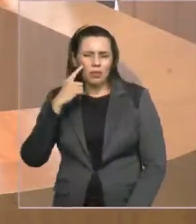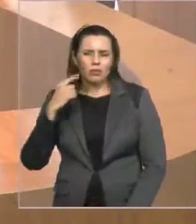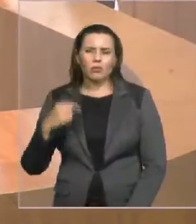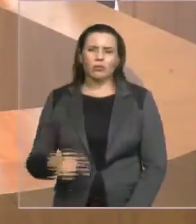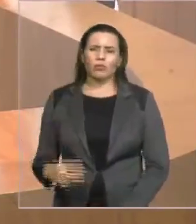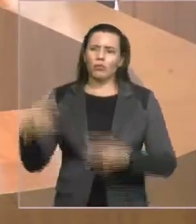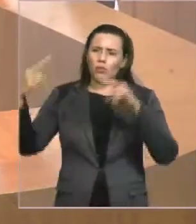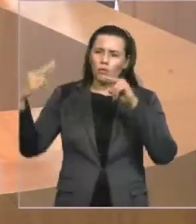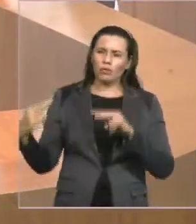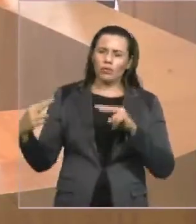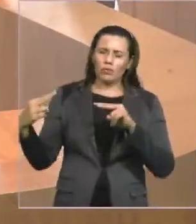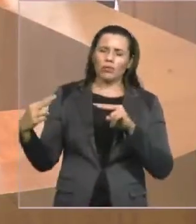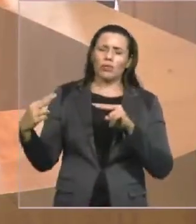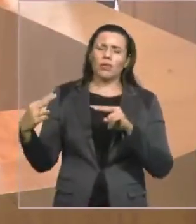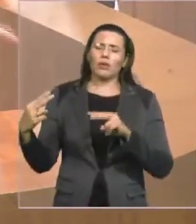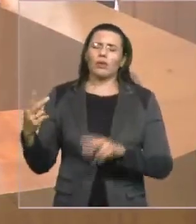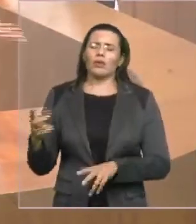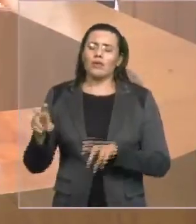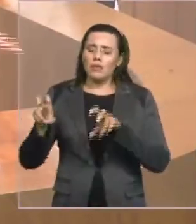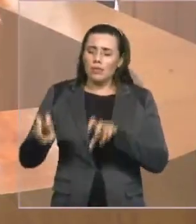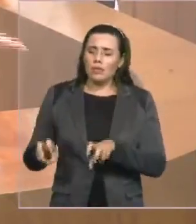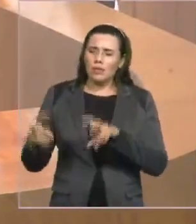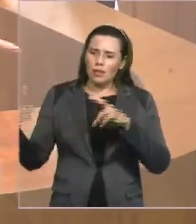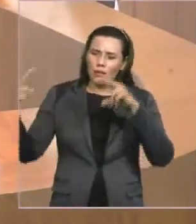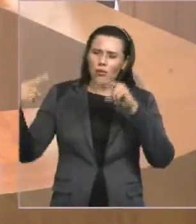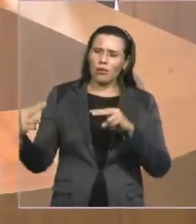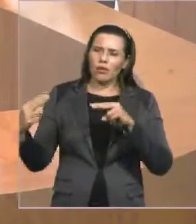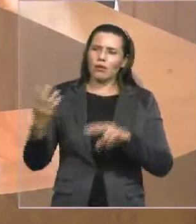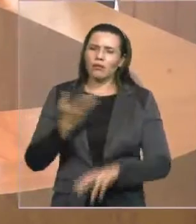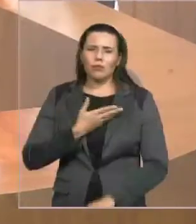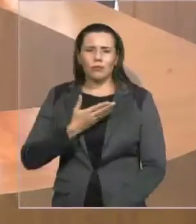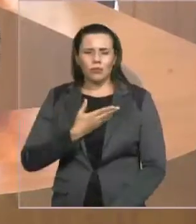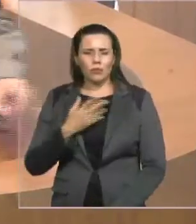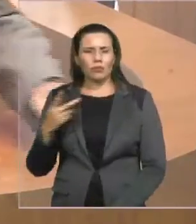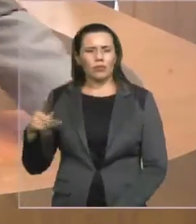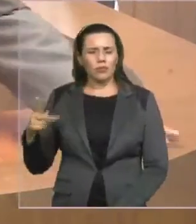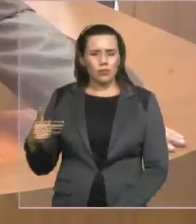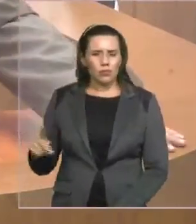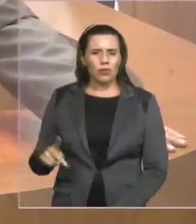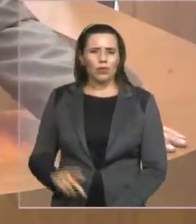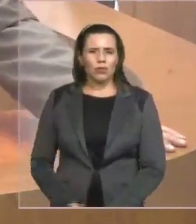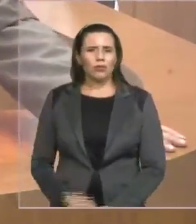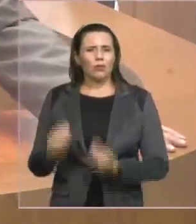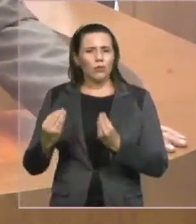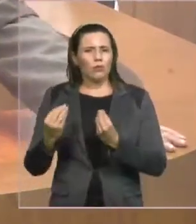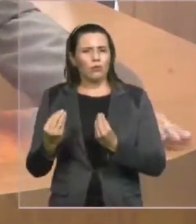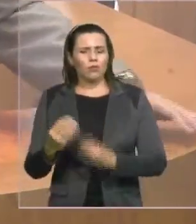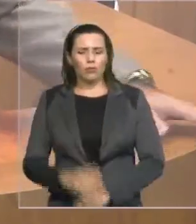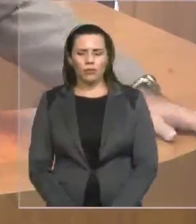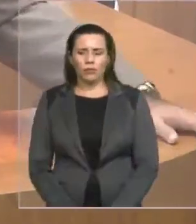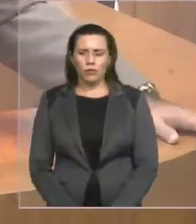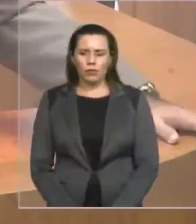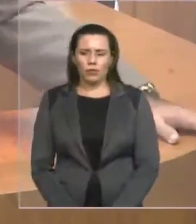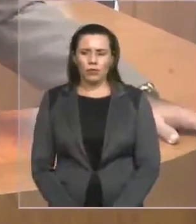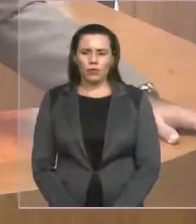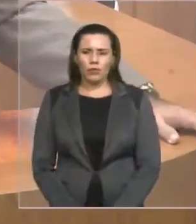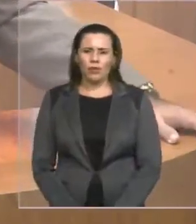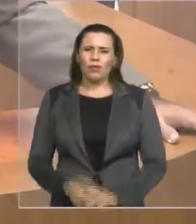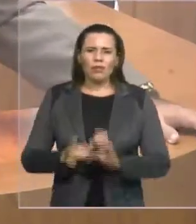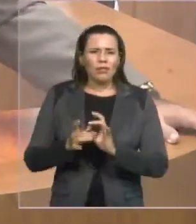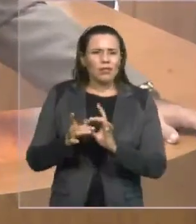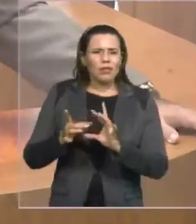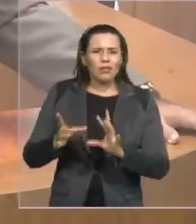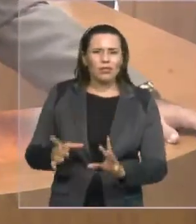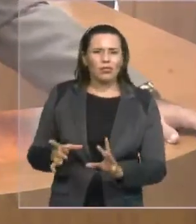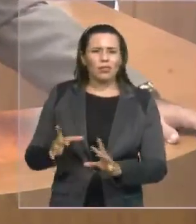-geral, o único legado que ele vai deixar é piorar a carreira dos seus colegas. O